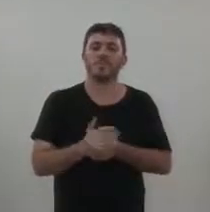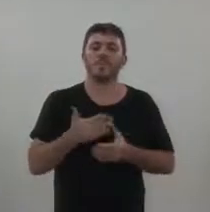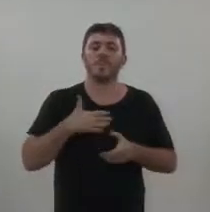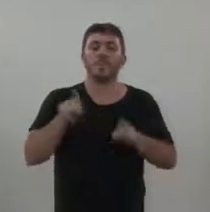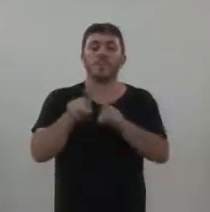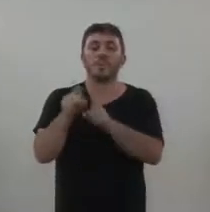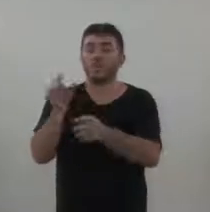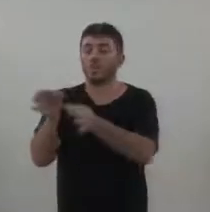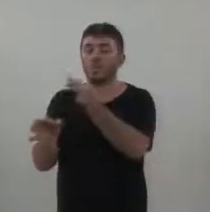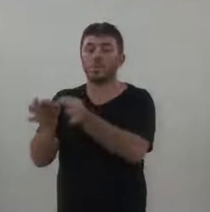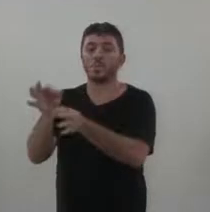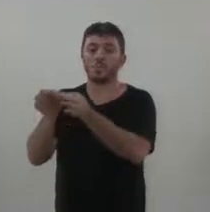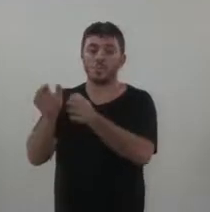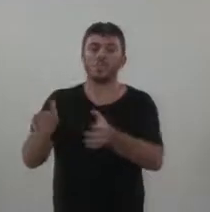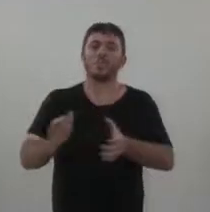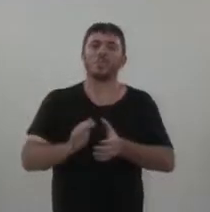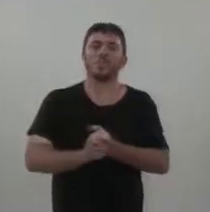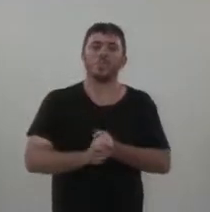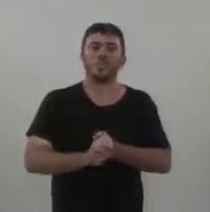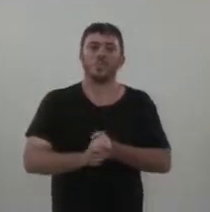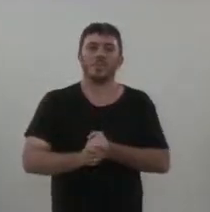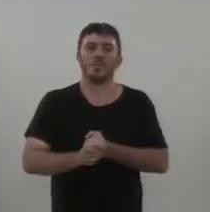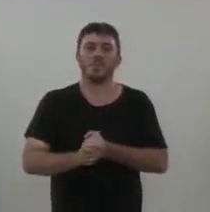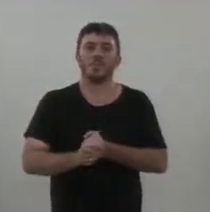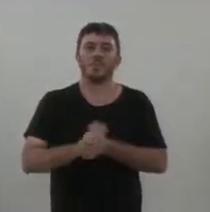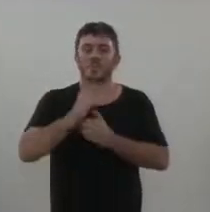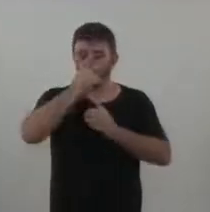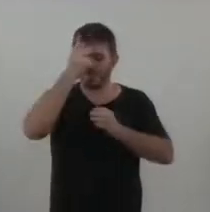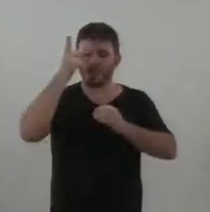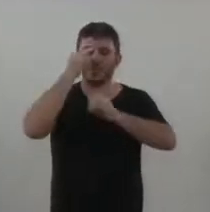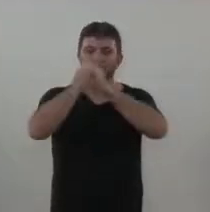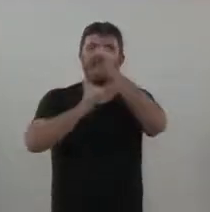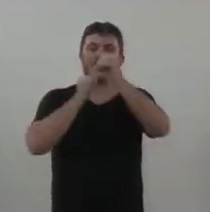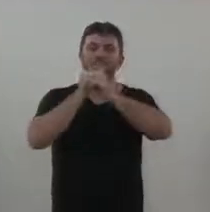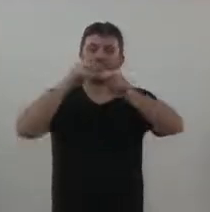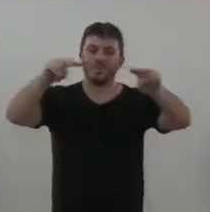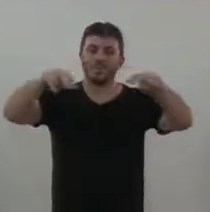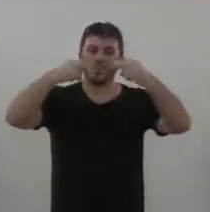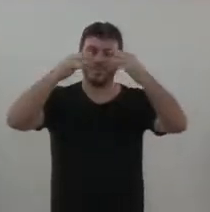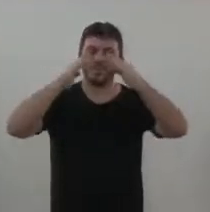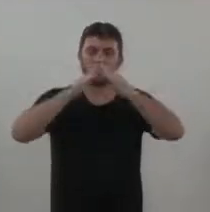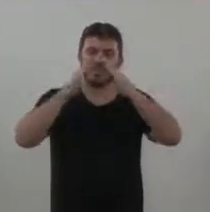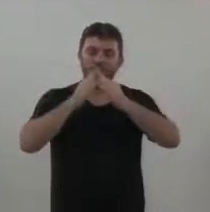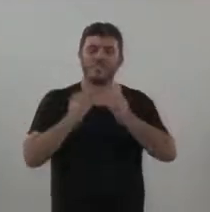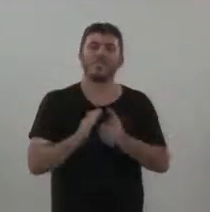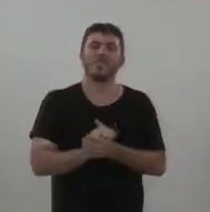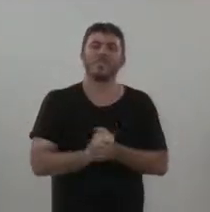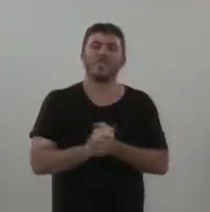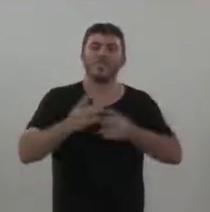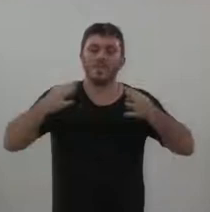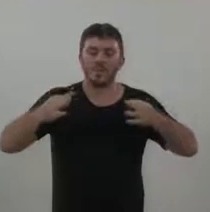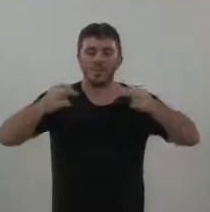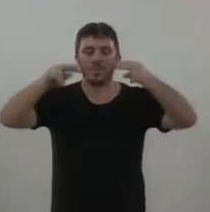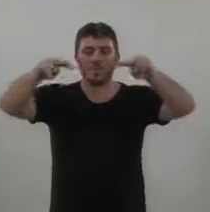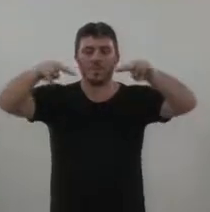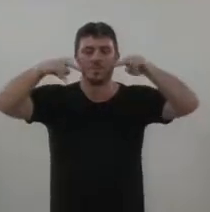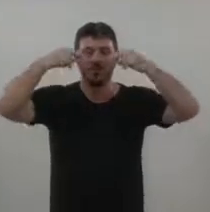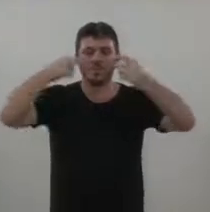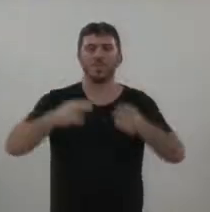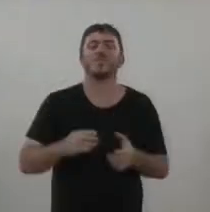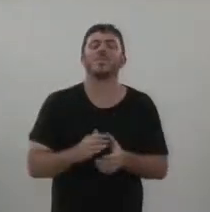jurídica Kelly, os internautas, enfim, a todos que nos assistem.